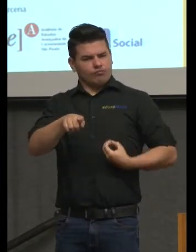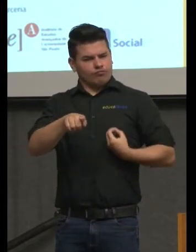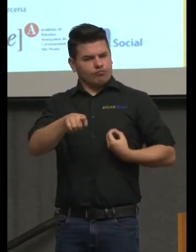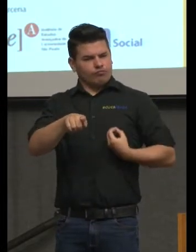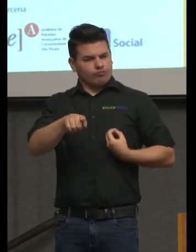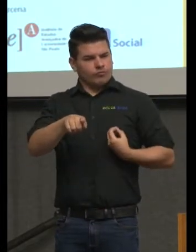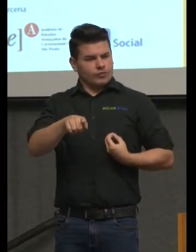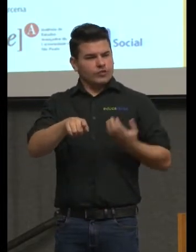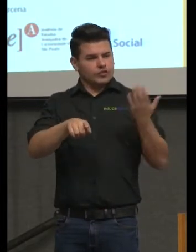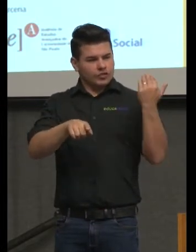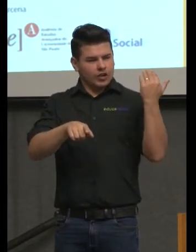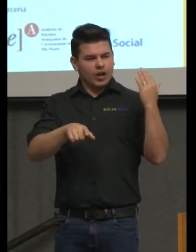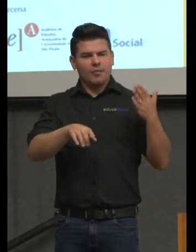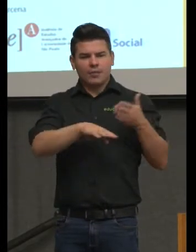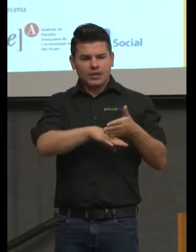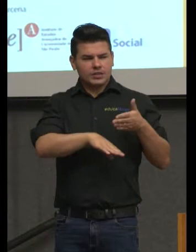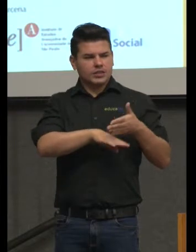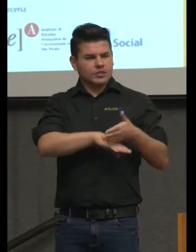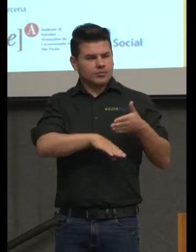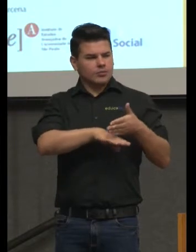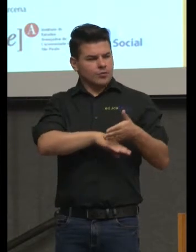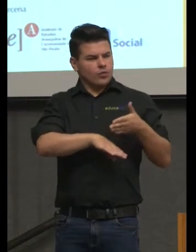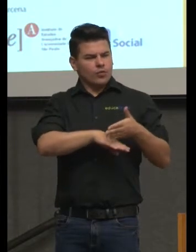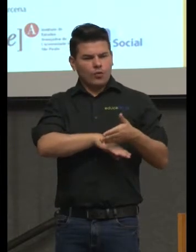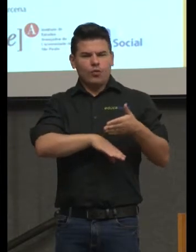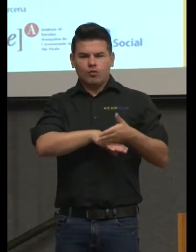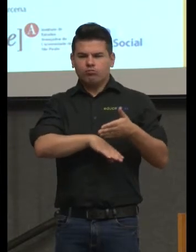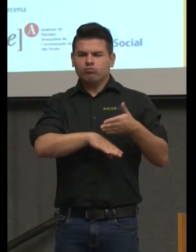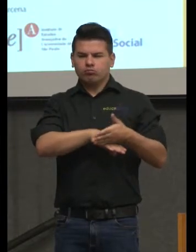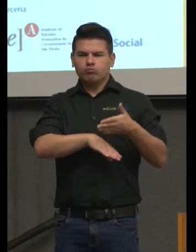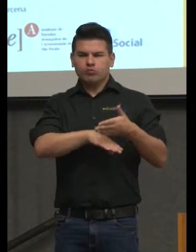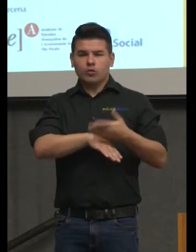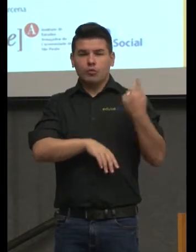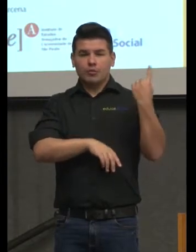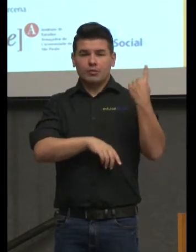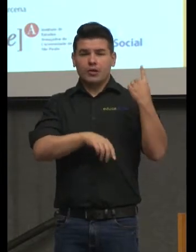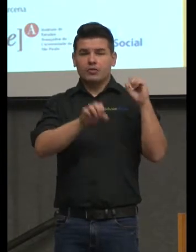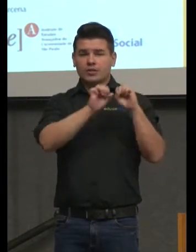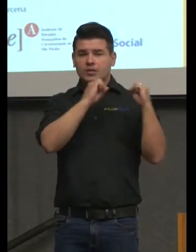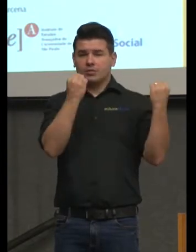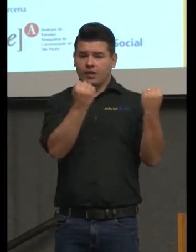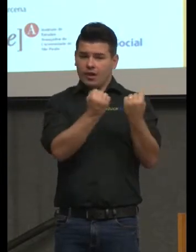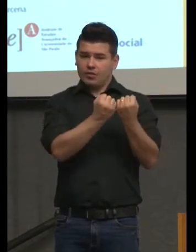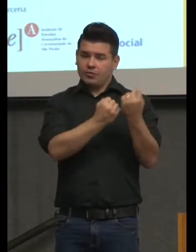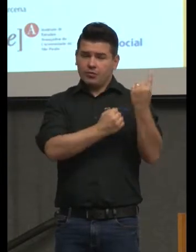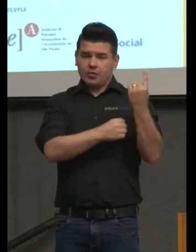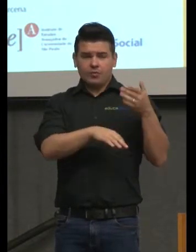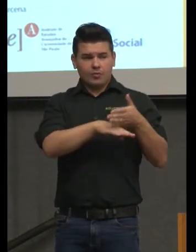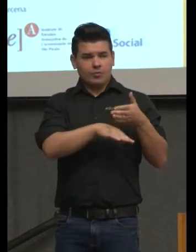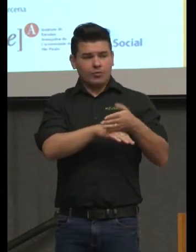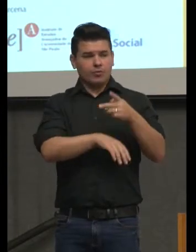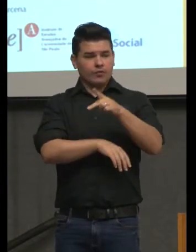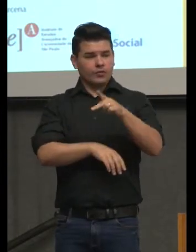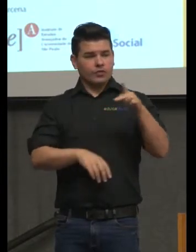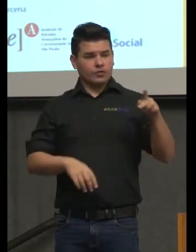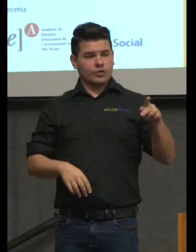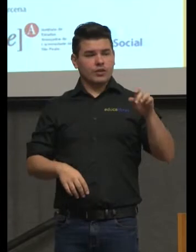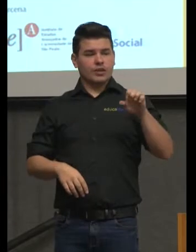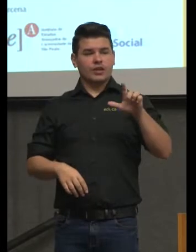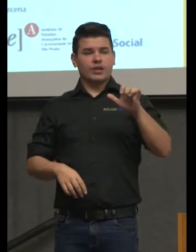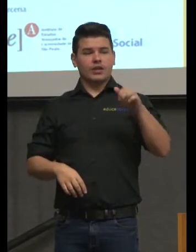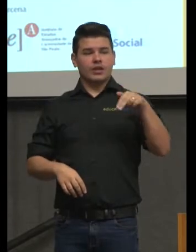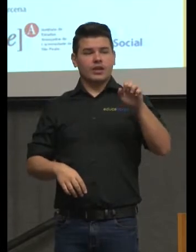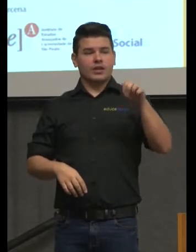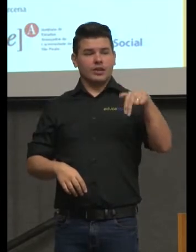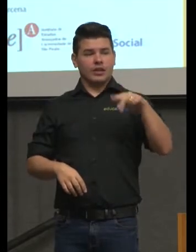que participou bastante e com muito brilho no primeiro seminário, que é o professor Eliga Nem, que acabou de chegar,